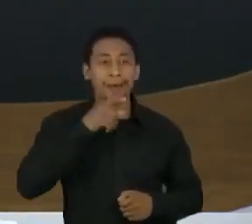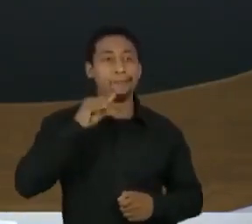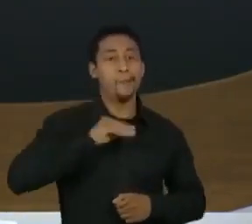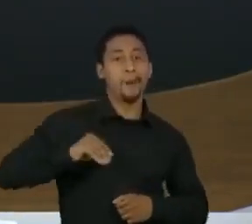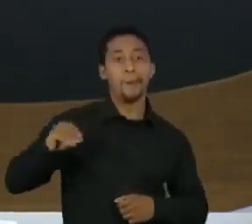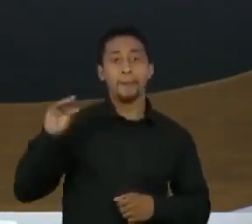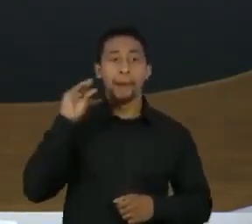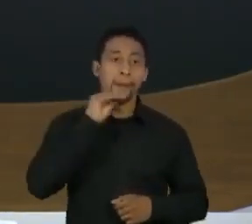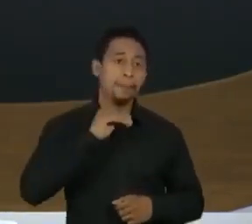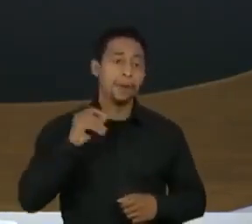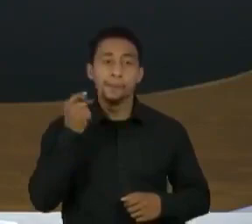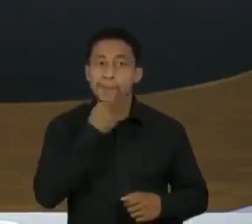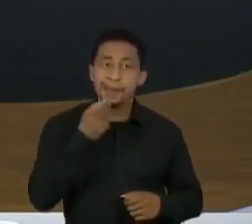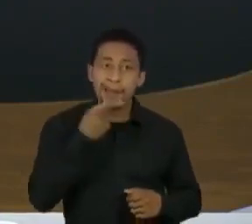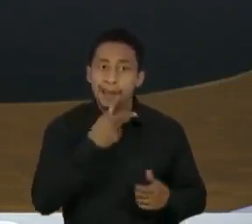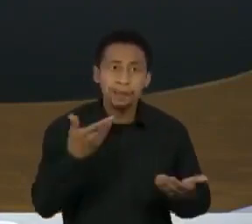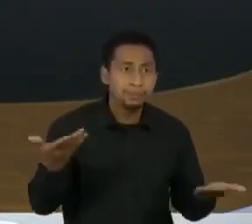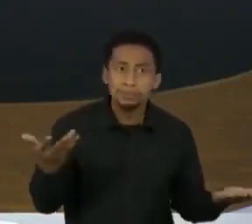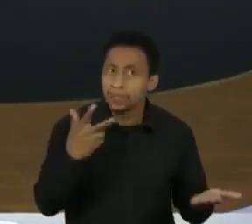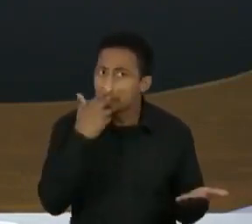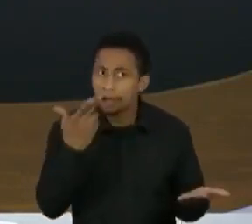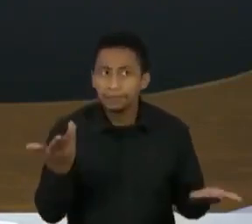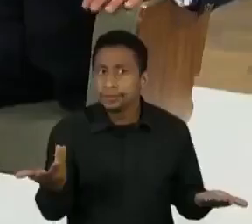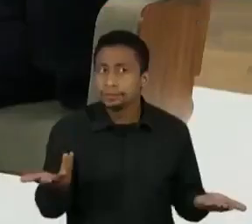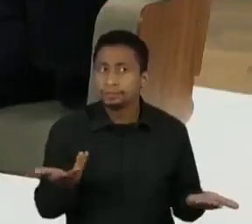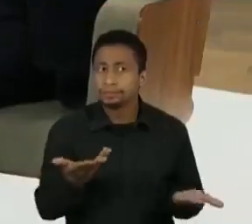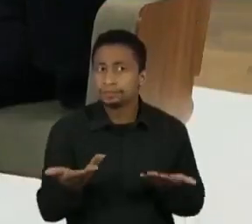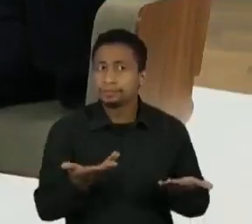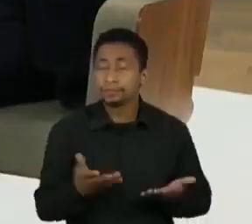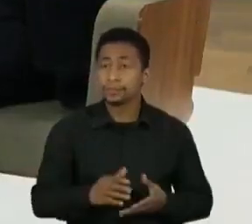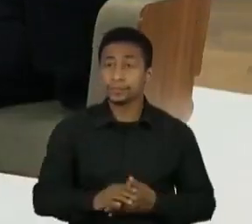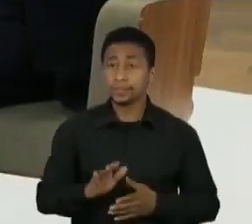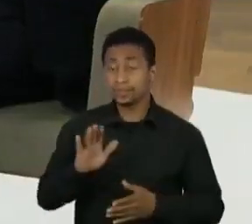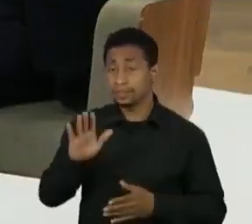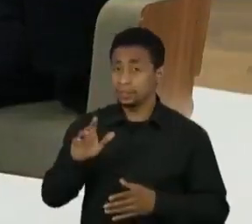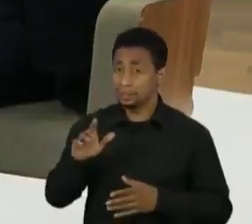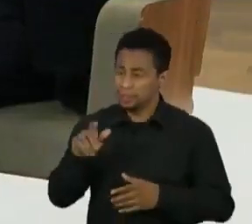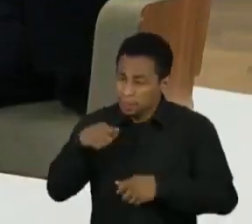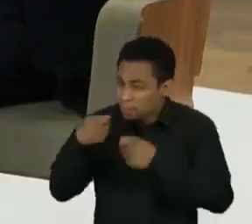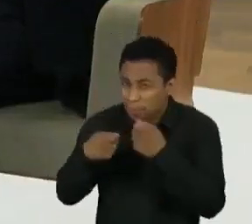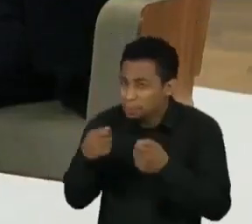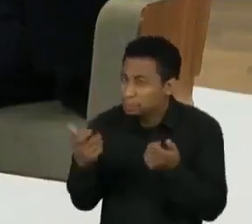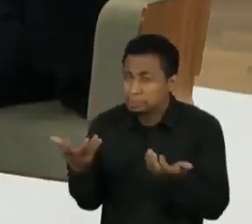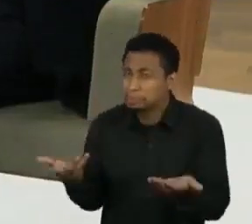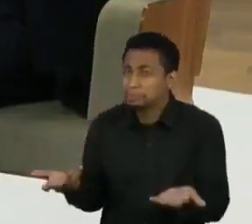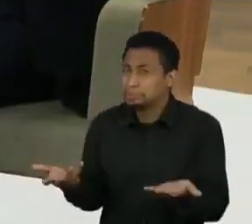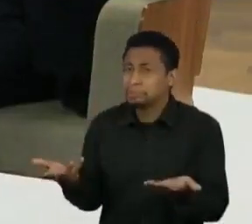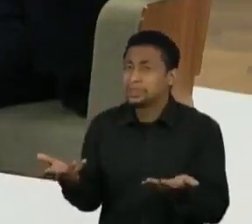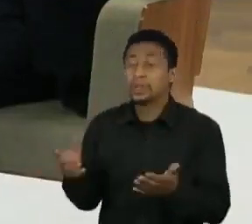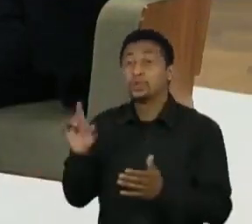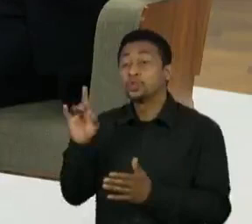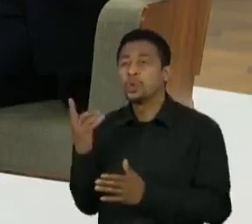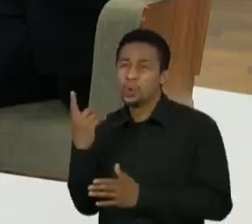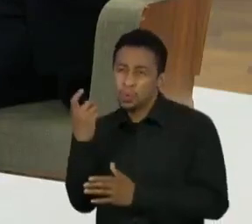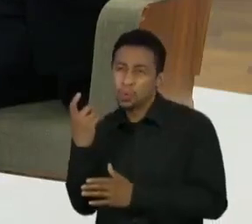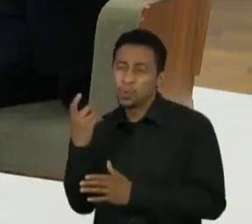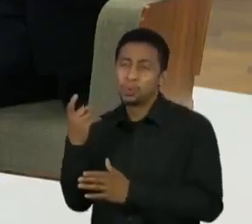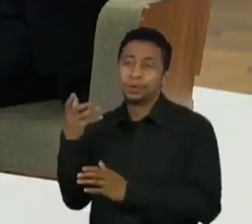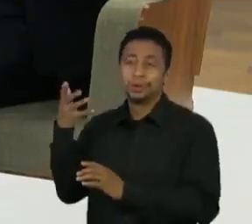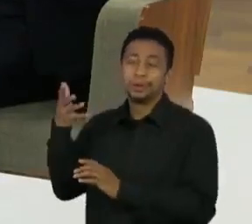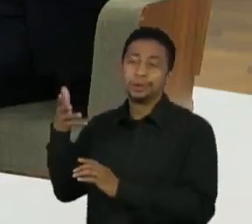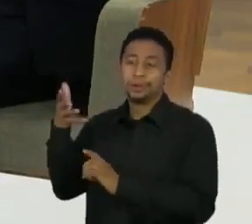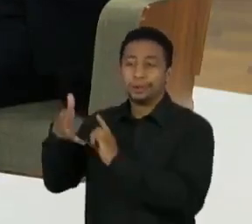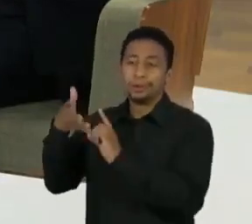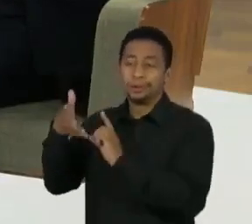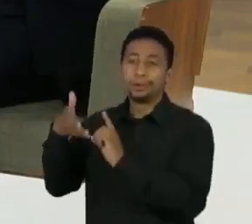bastante humorístico com que foi tratado na situação grave? Atenua em relação ao presidente Bolsonaro, porque aquilo